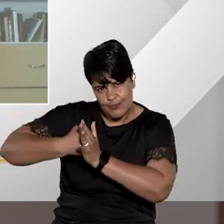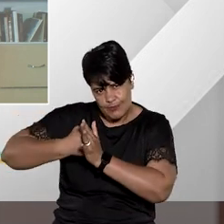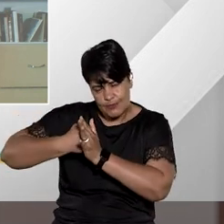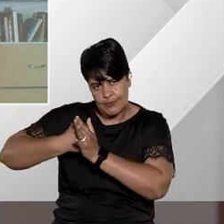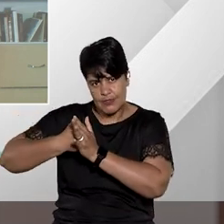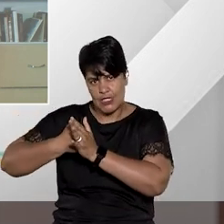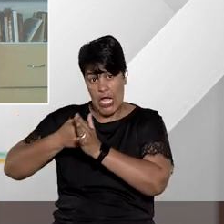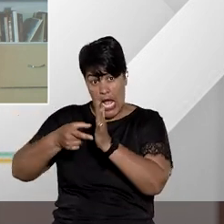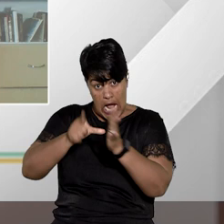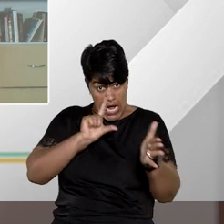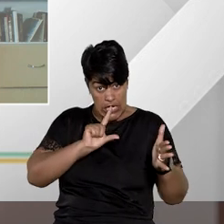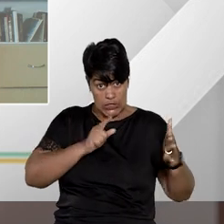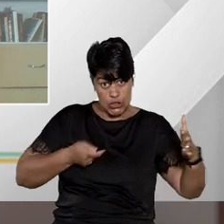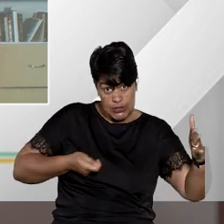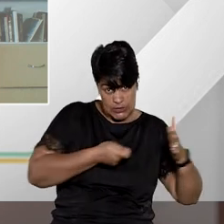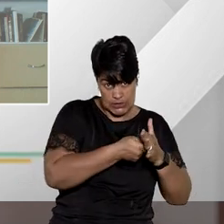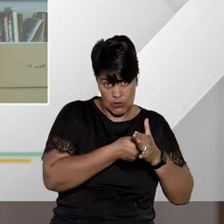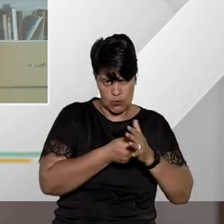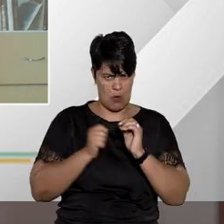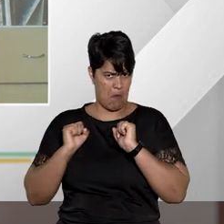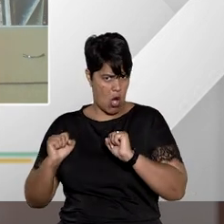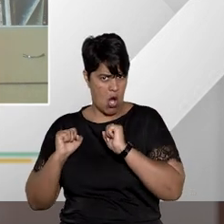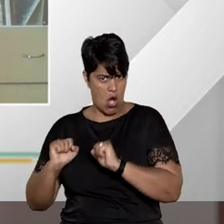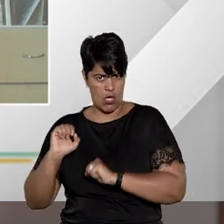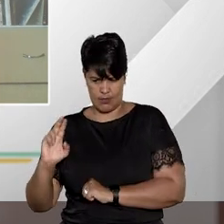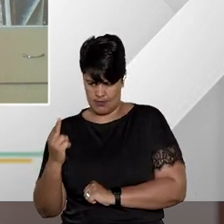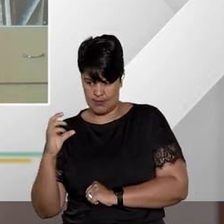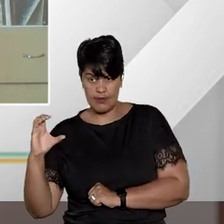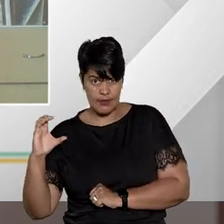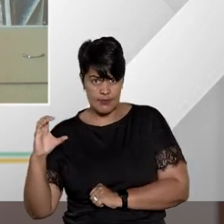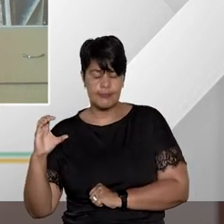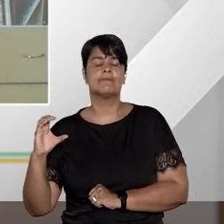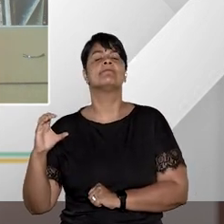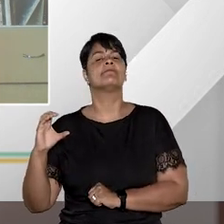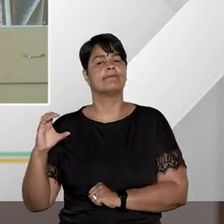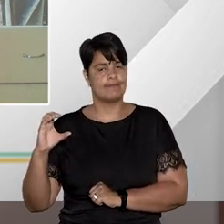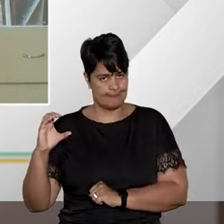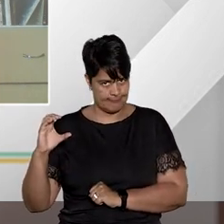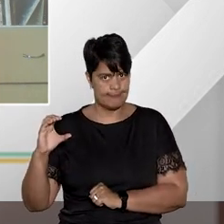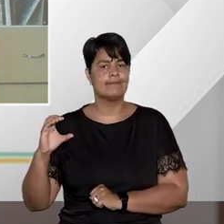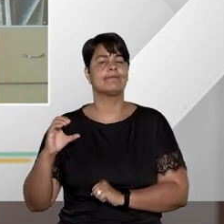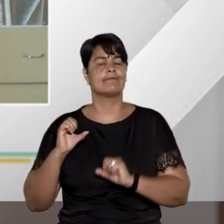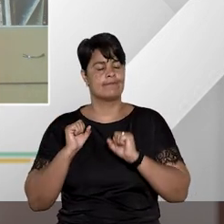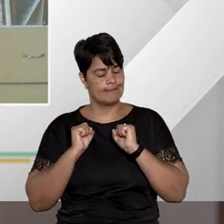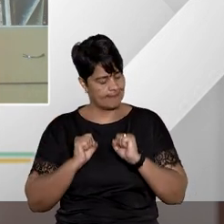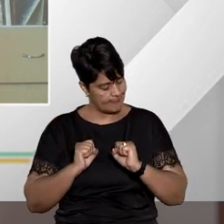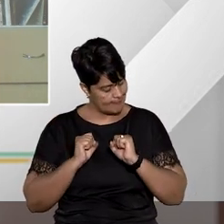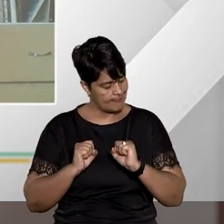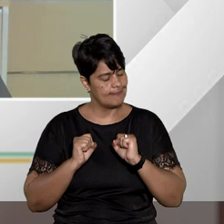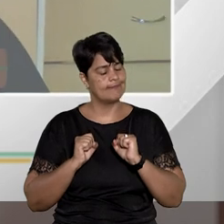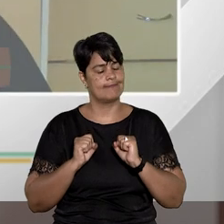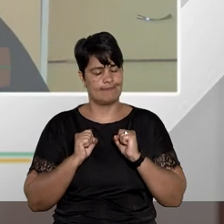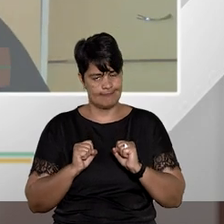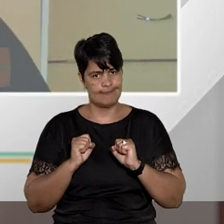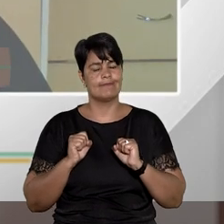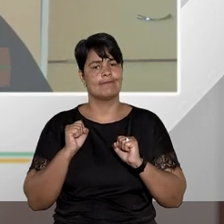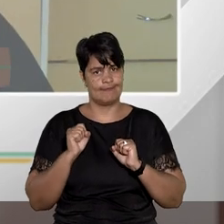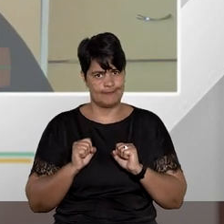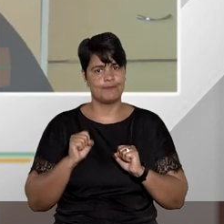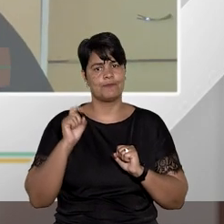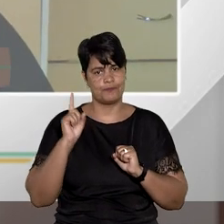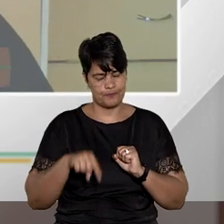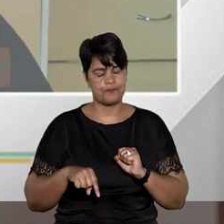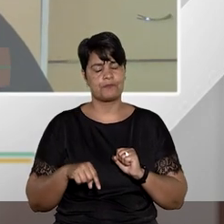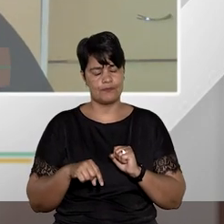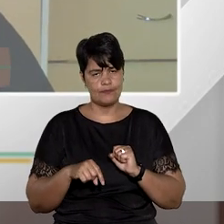uso do HC? É possível. É o chamado, aquela terceira modalidade que é uma criação muito mais jurisprudencial